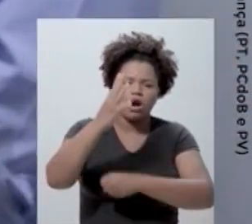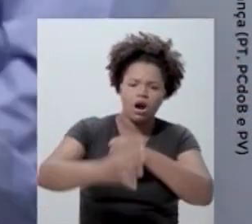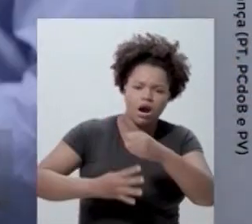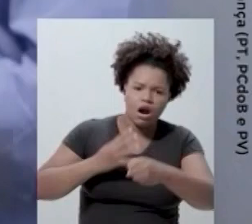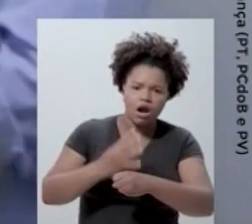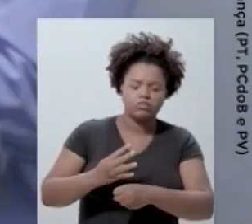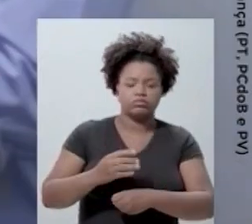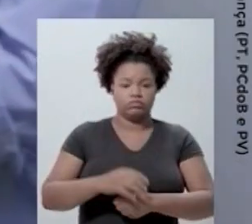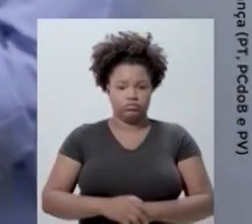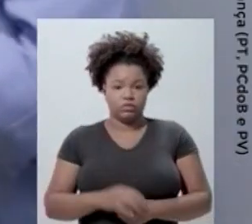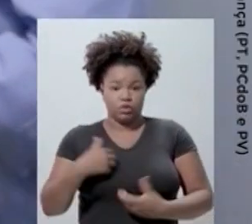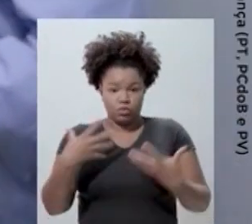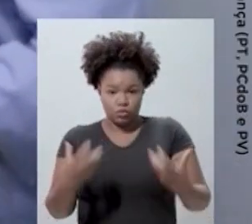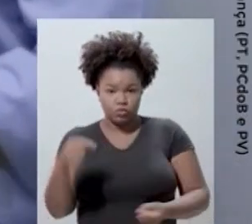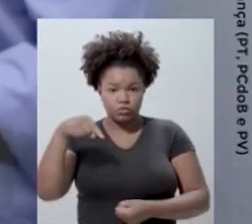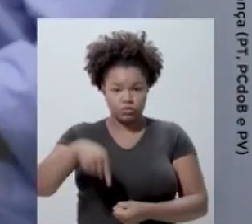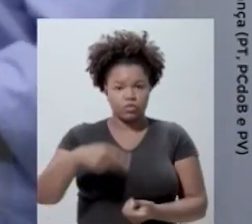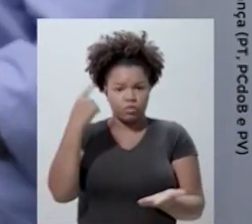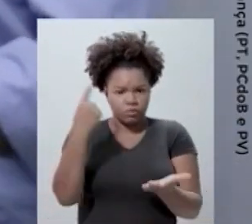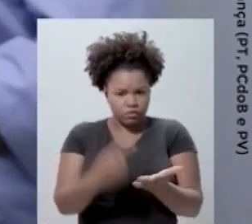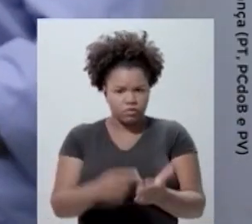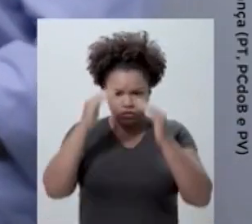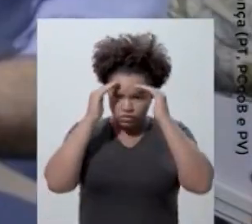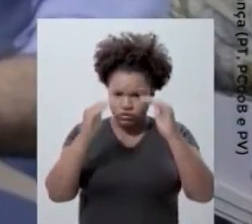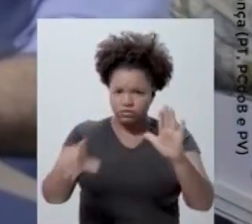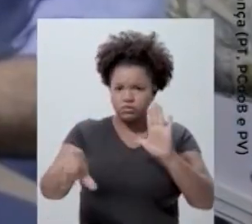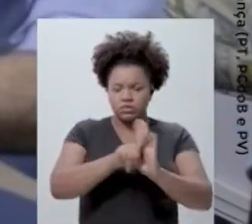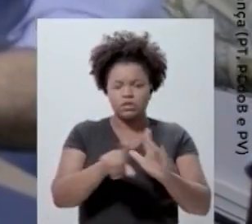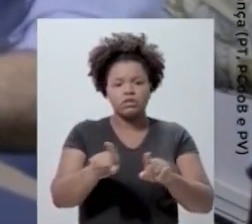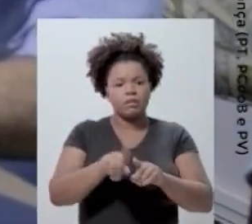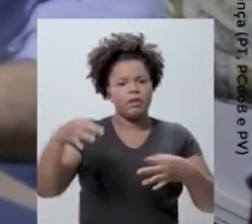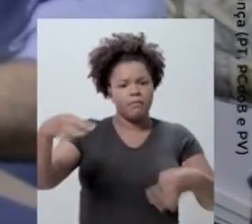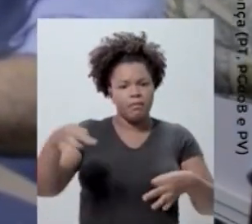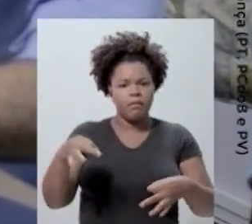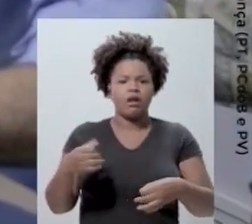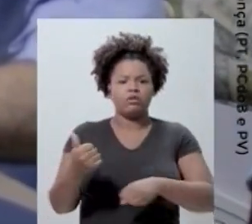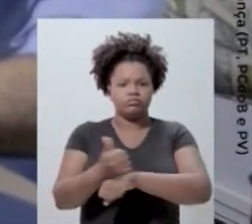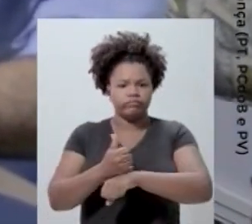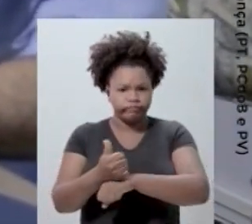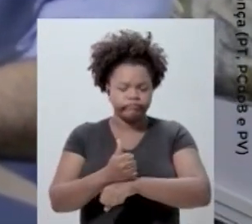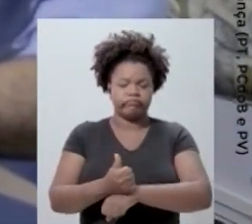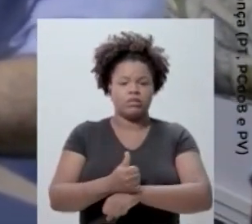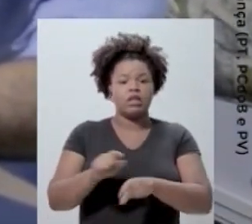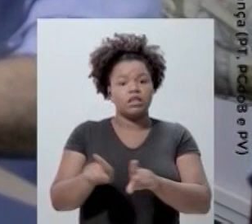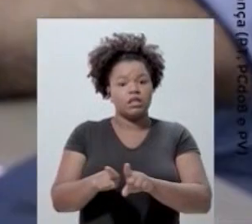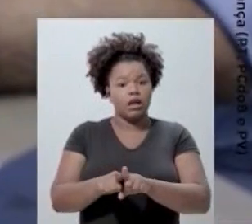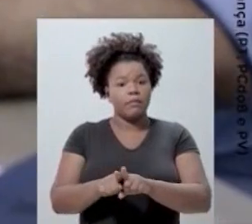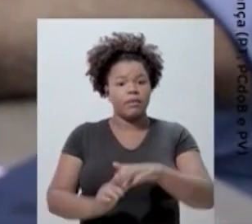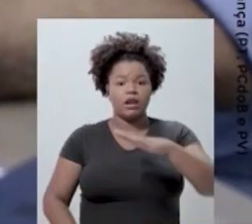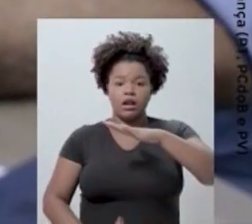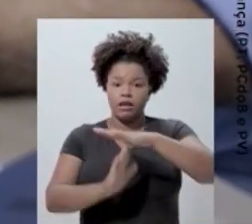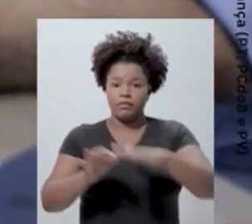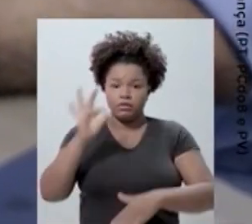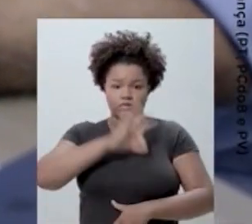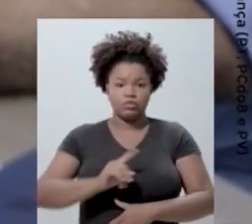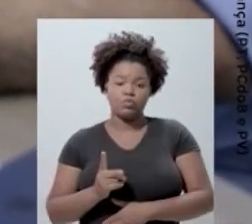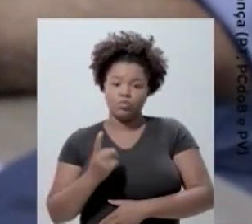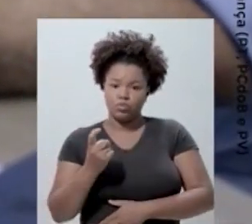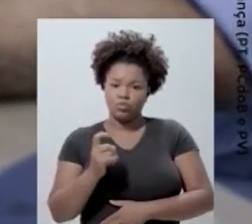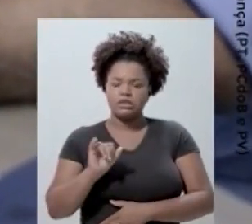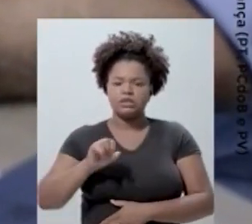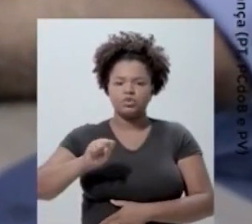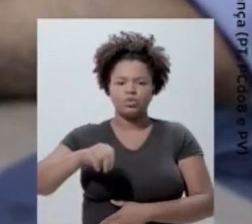o compromisso de respeitar a lei e os planos de cargos e carreiras e o limite remuneratório único, ex ou nono.